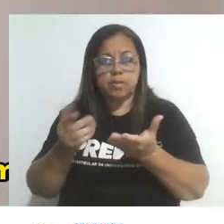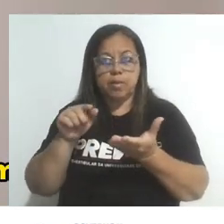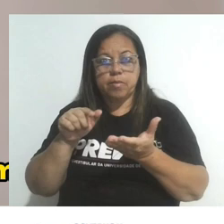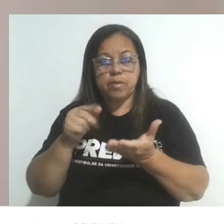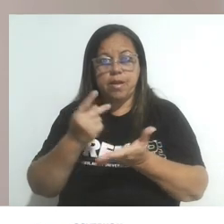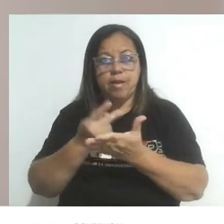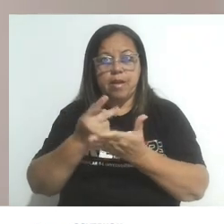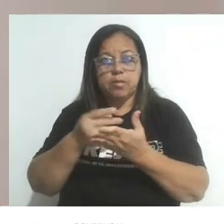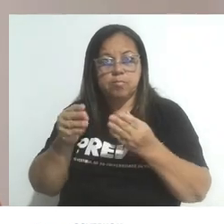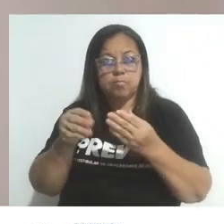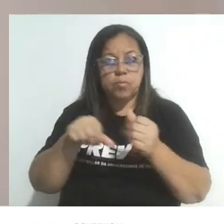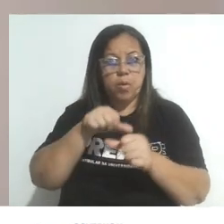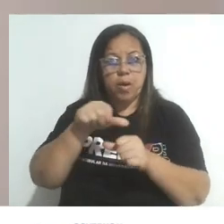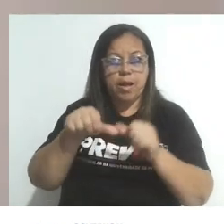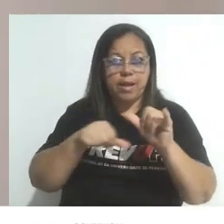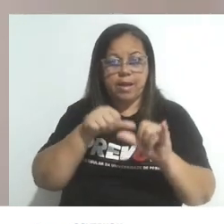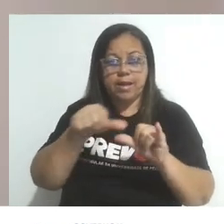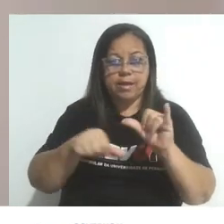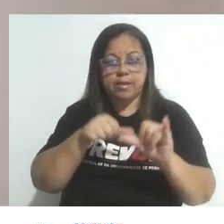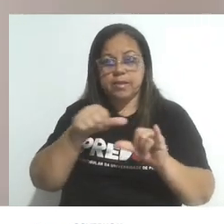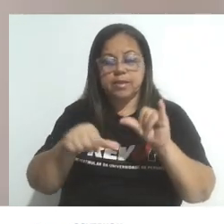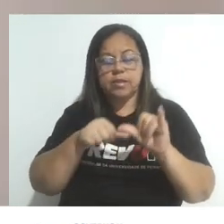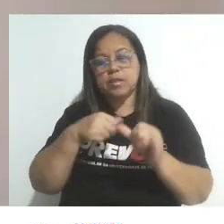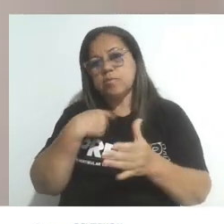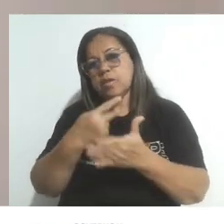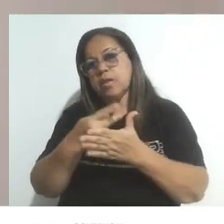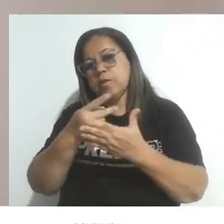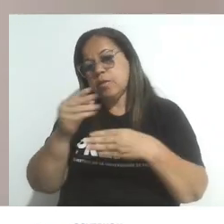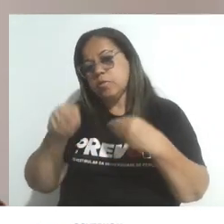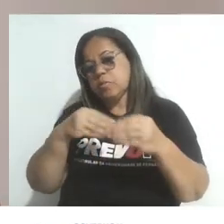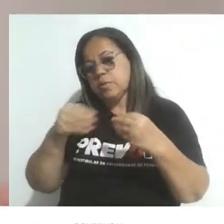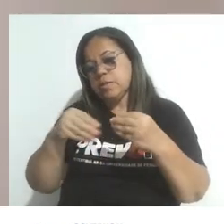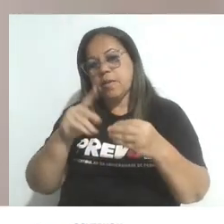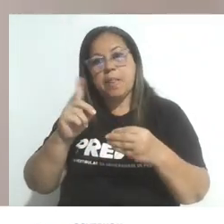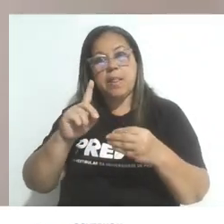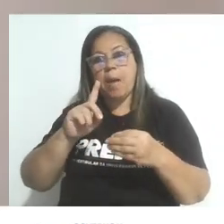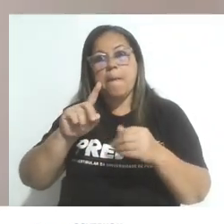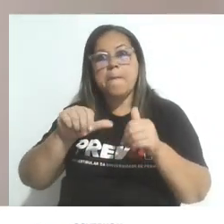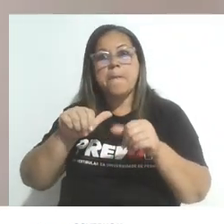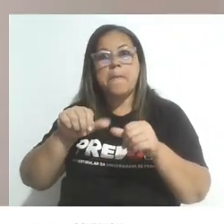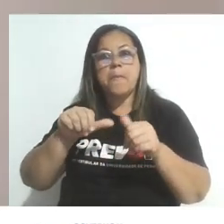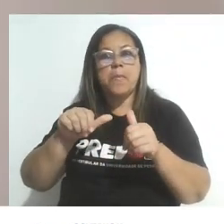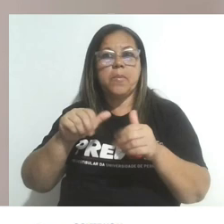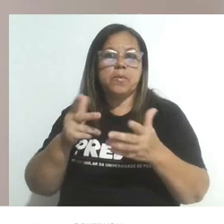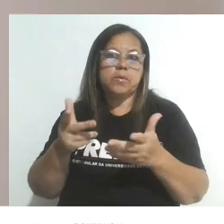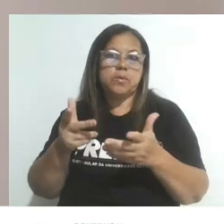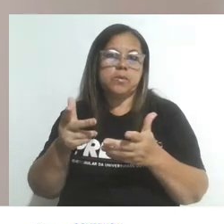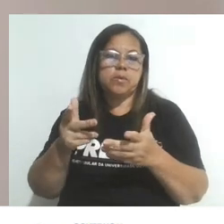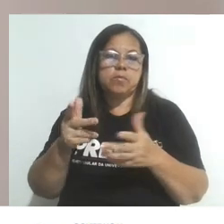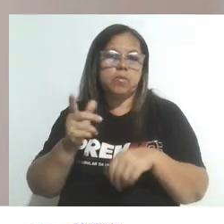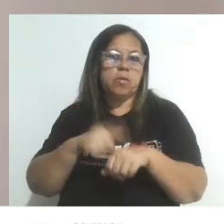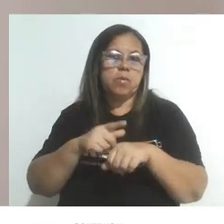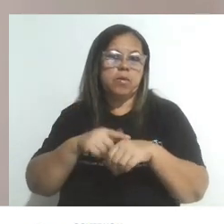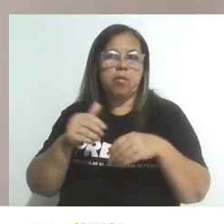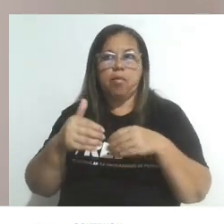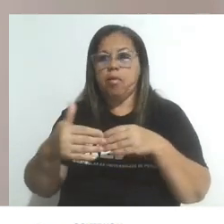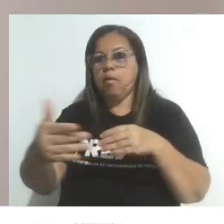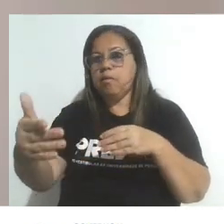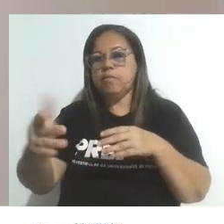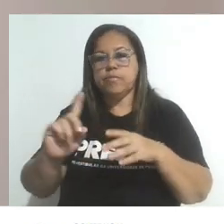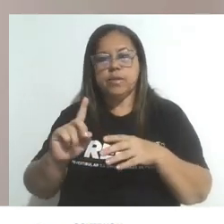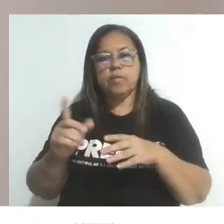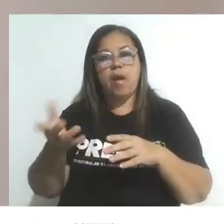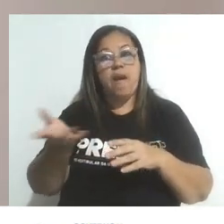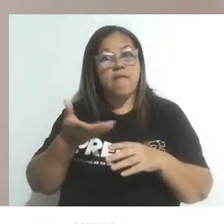química em que as concentrações das substâncias envolvidas não variam com o tempo. Isso significa que a velocidade